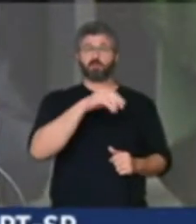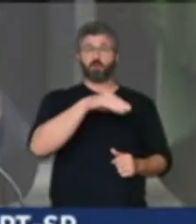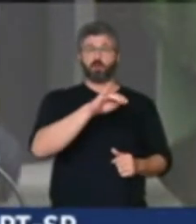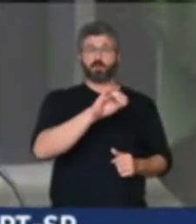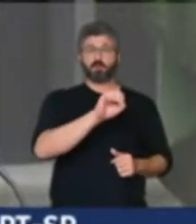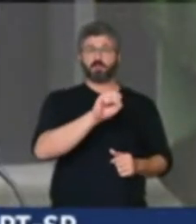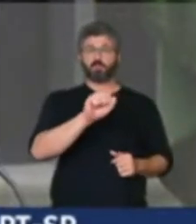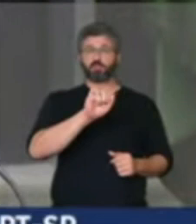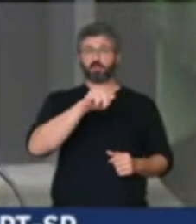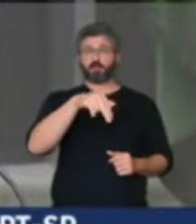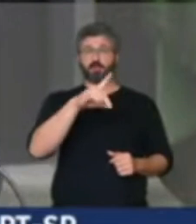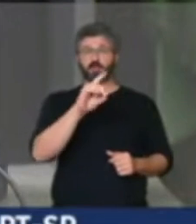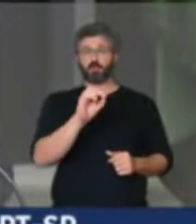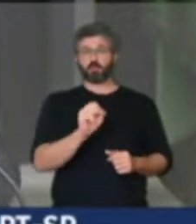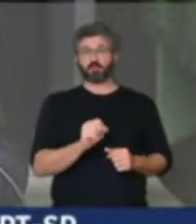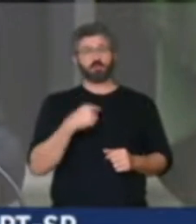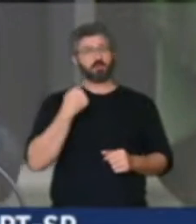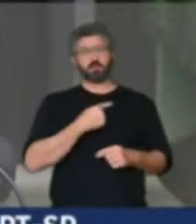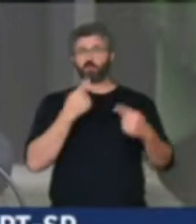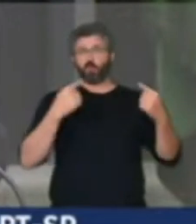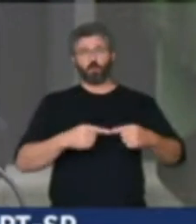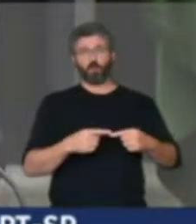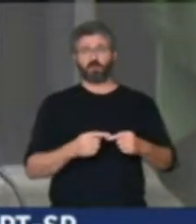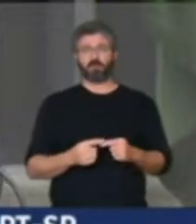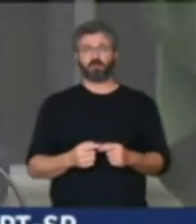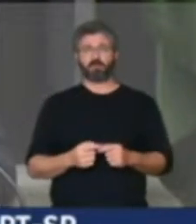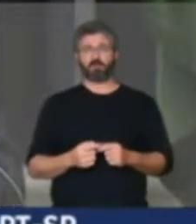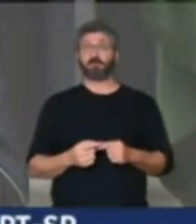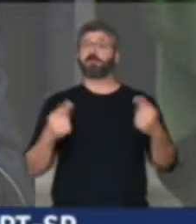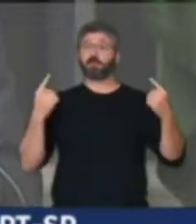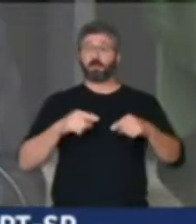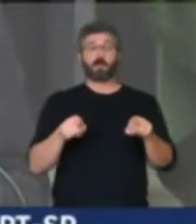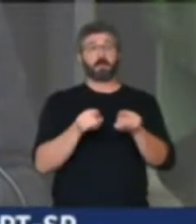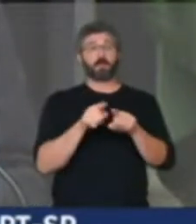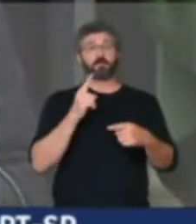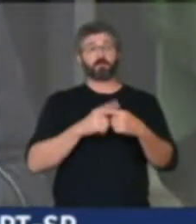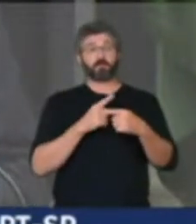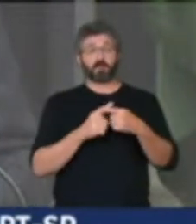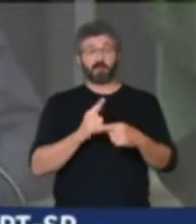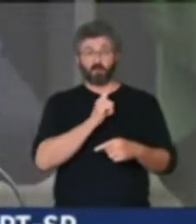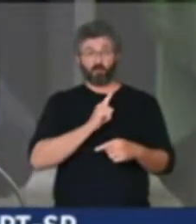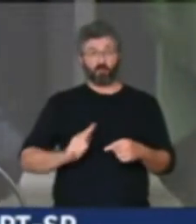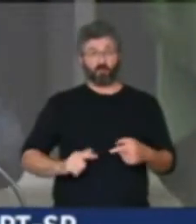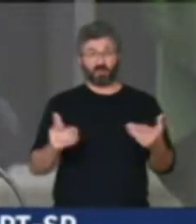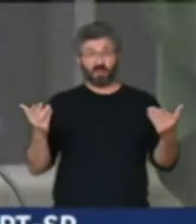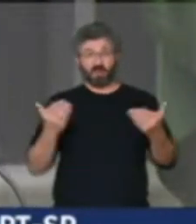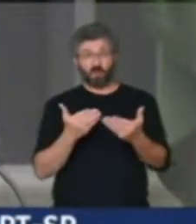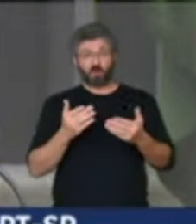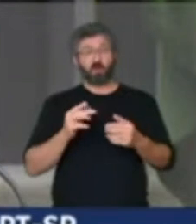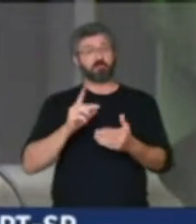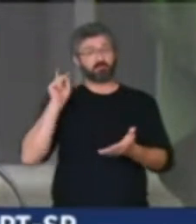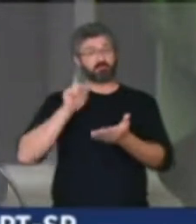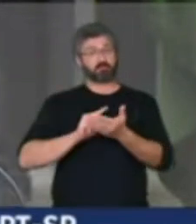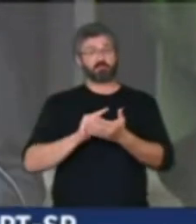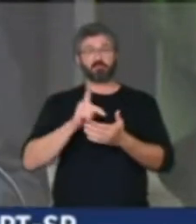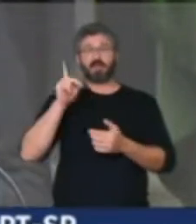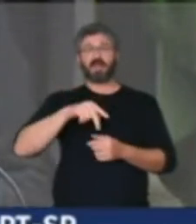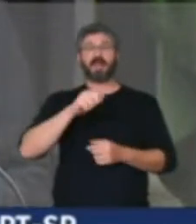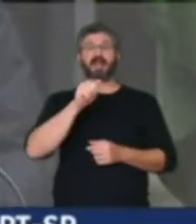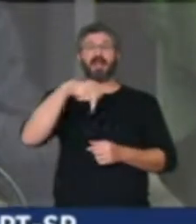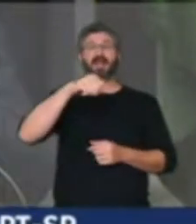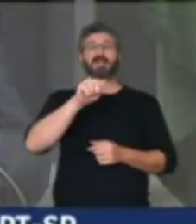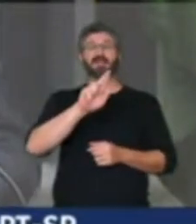Nós somos contrários a isso. E contrários também porque esse governo é uma verdadeira anarquia.